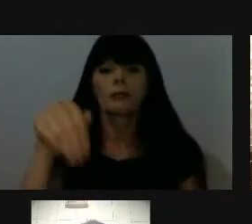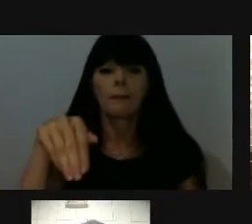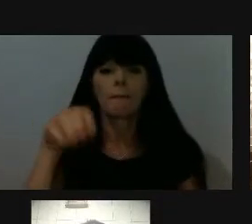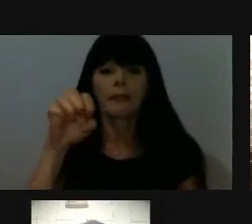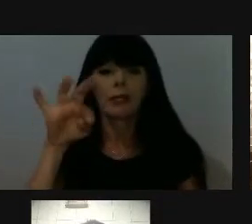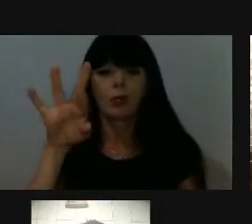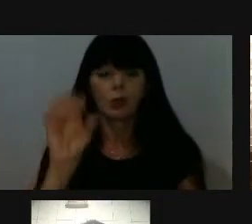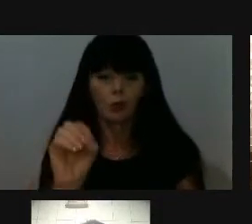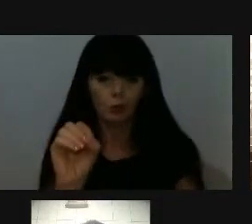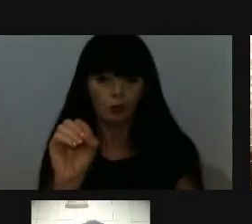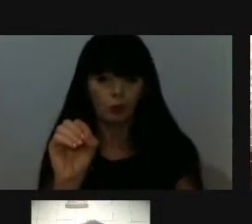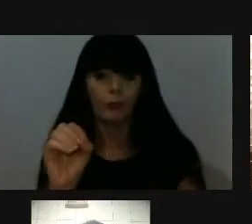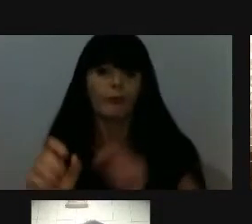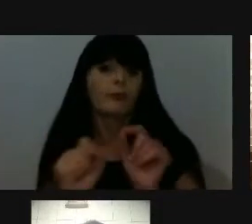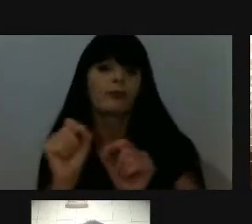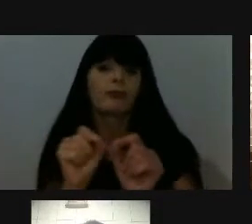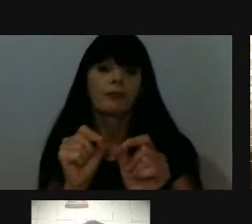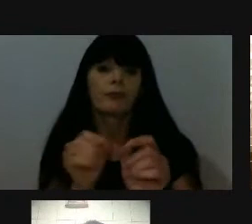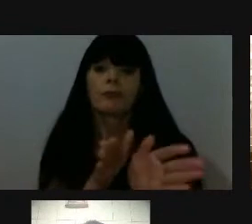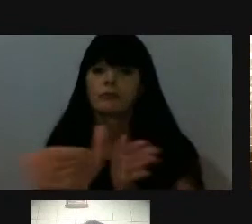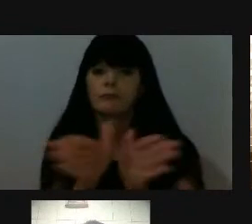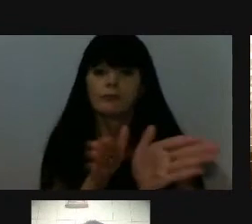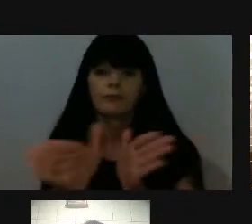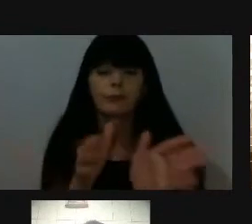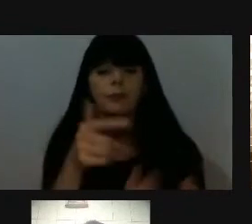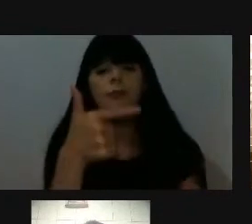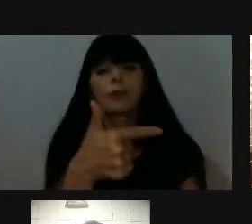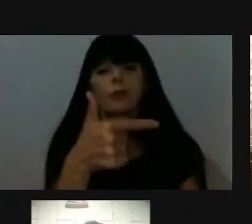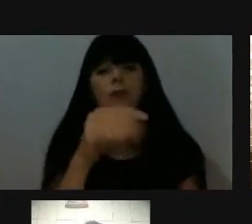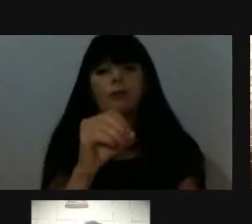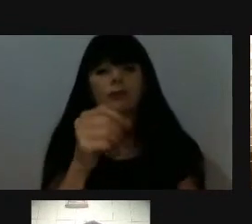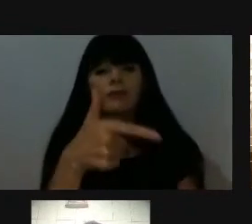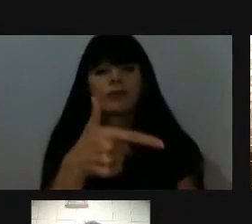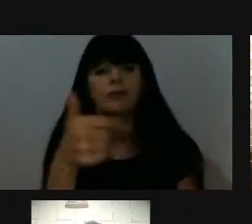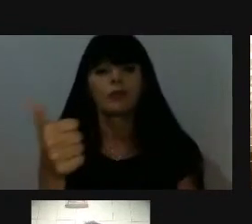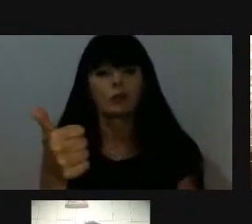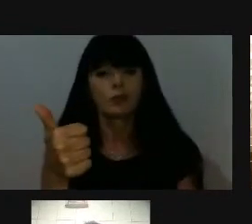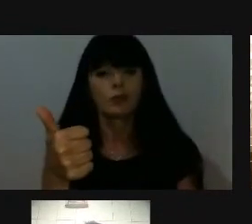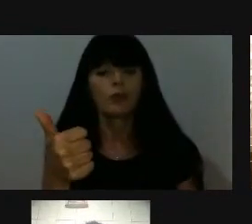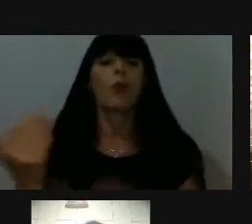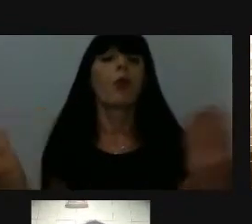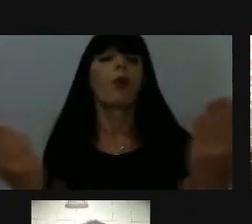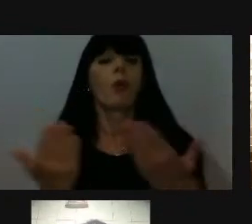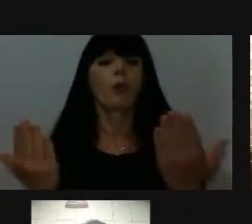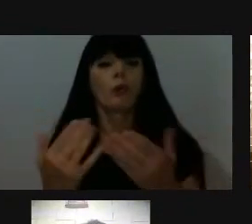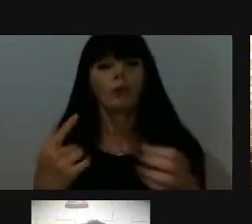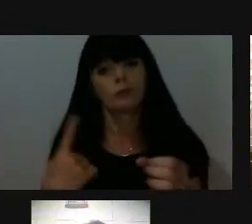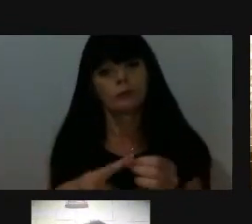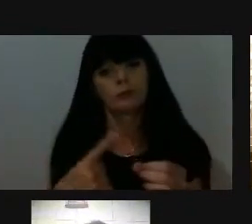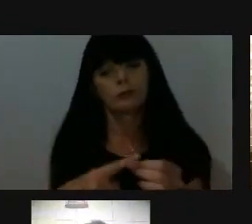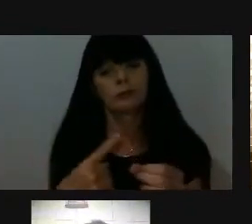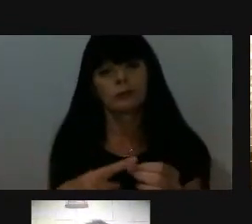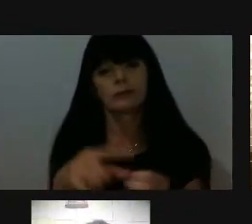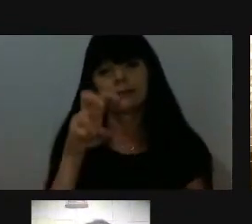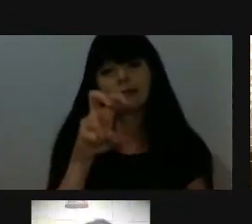orçamento, o orçamento, as diretrizes orçamentárias de 2021. Itapecerica, hoje nós temos